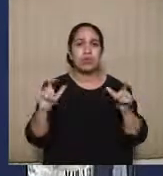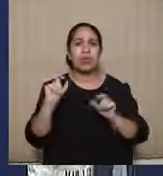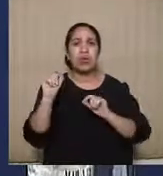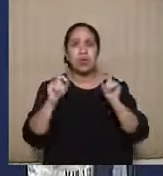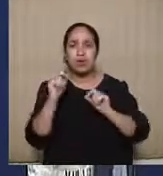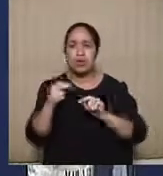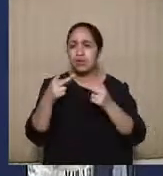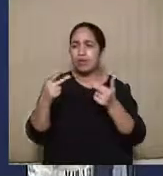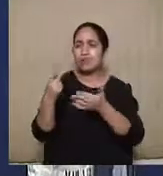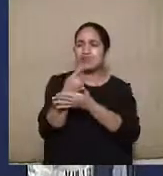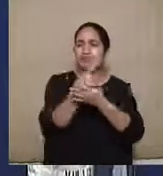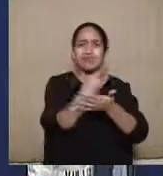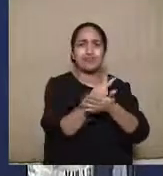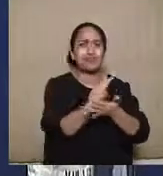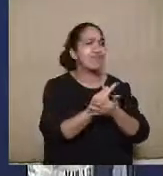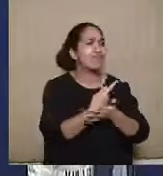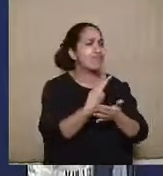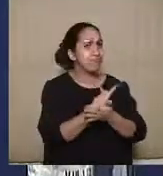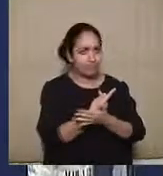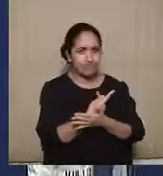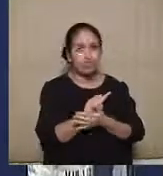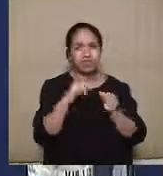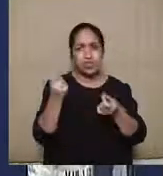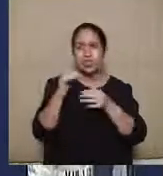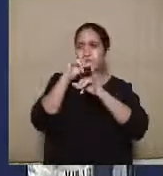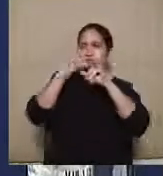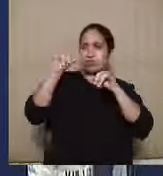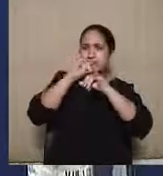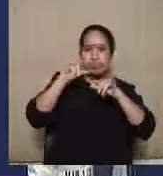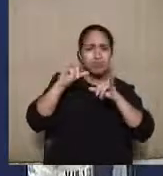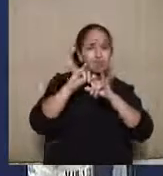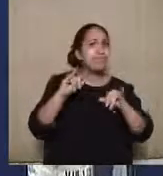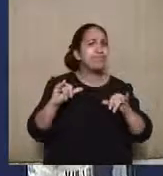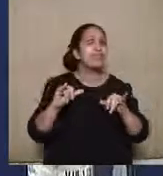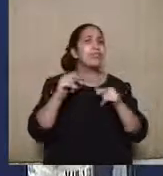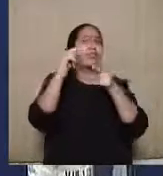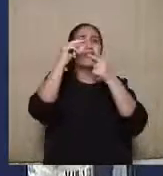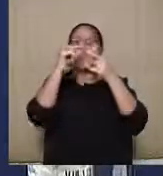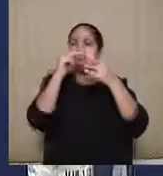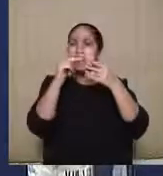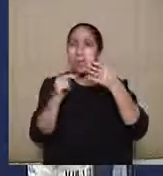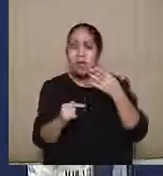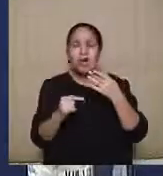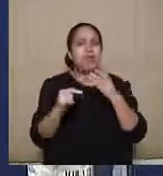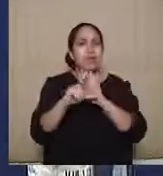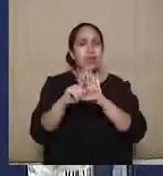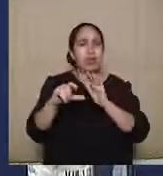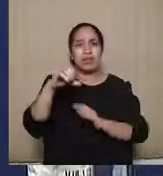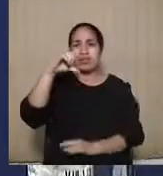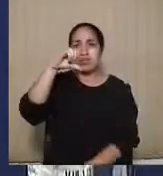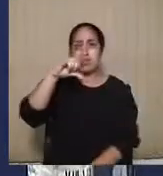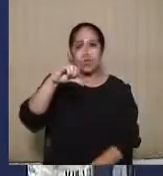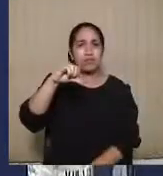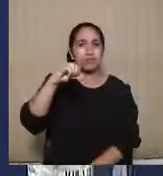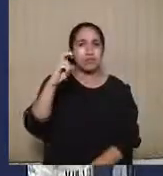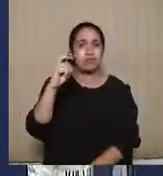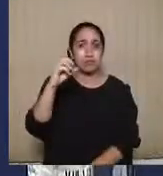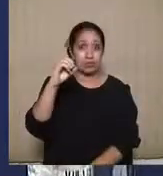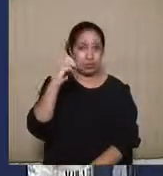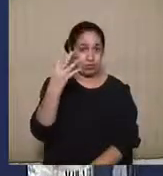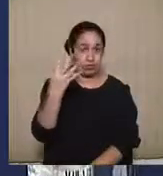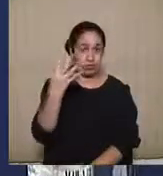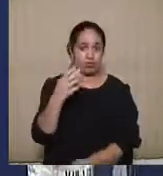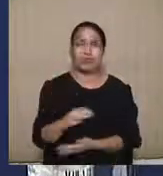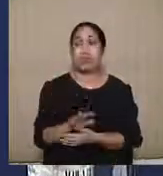das regras de direito material atinente à propaganda e todas aquelas que estejam na Lei 9.504. A